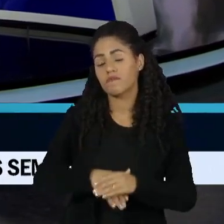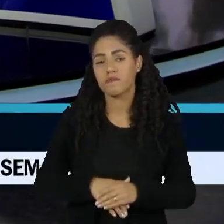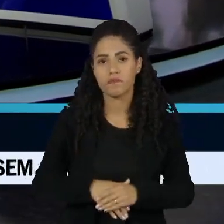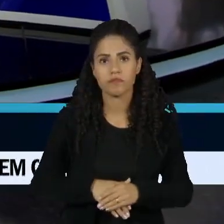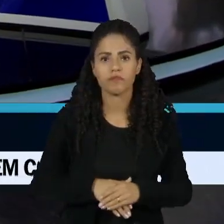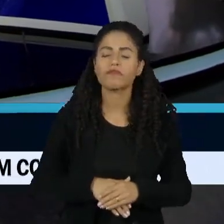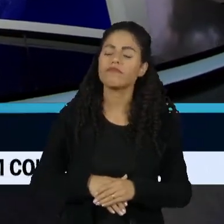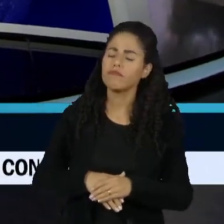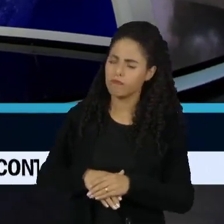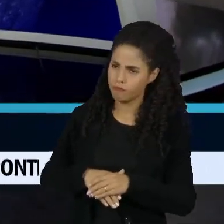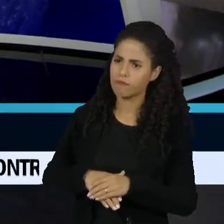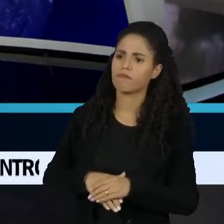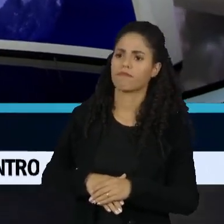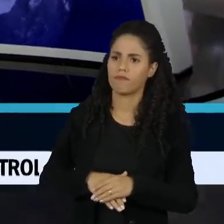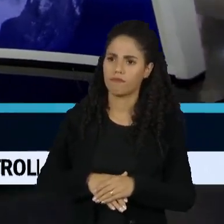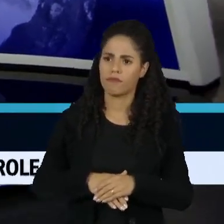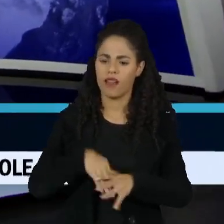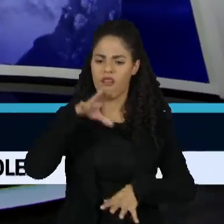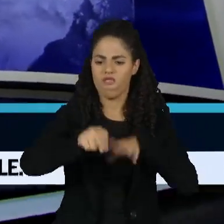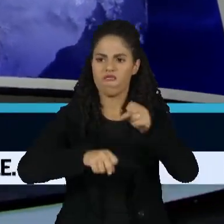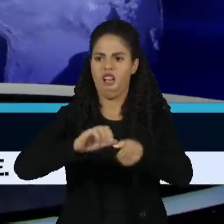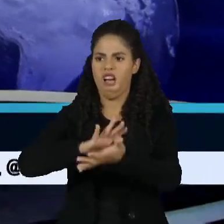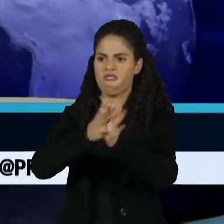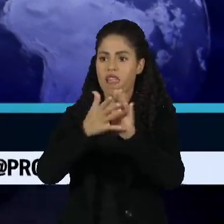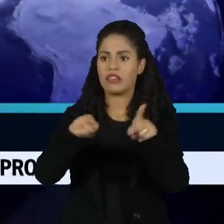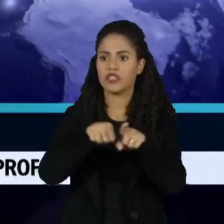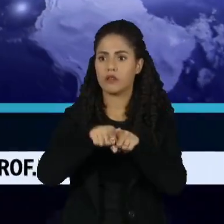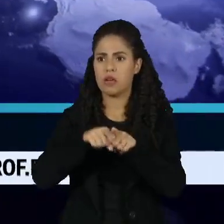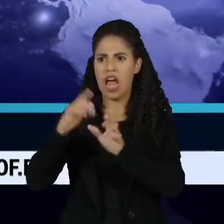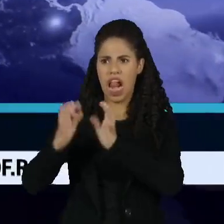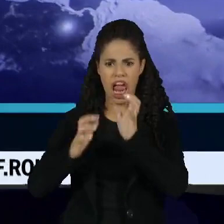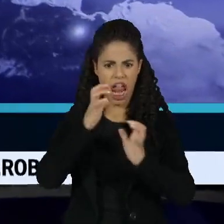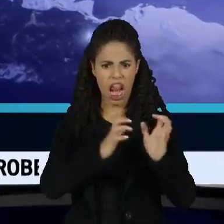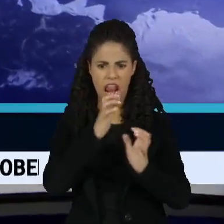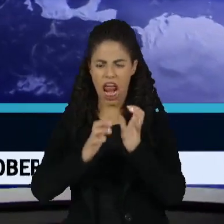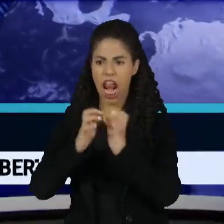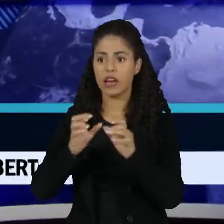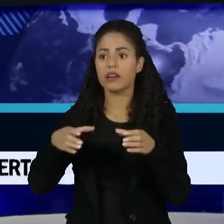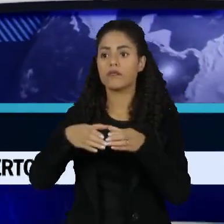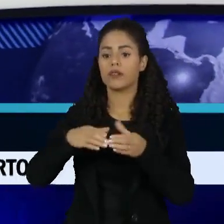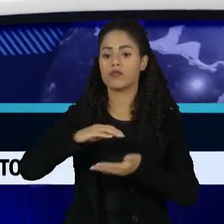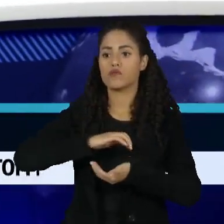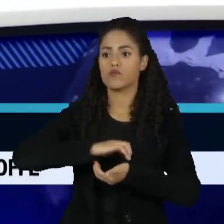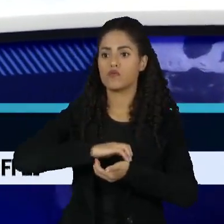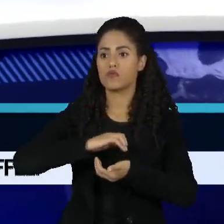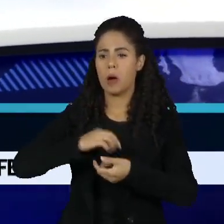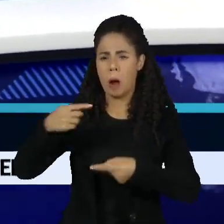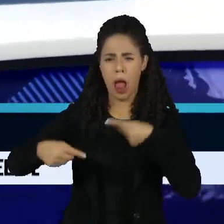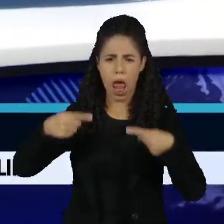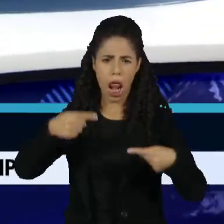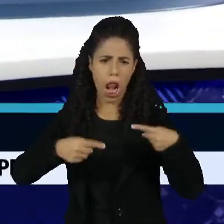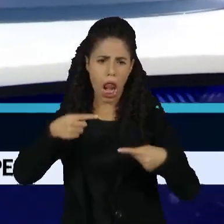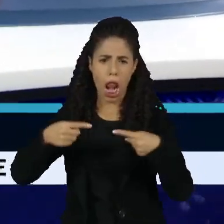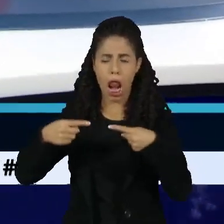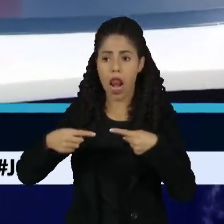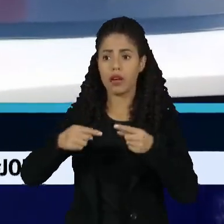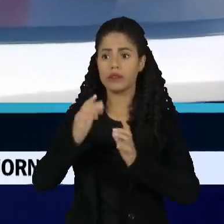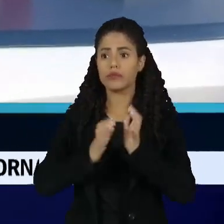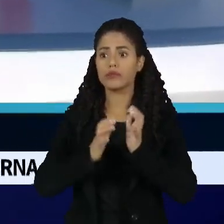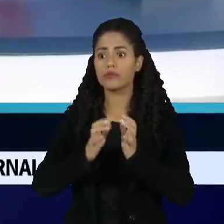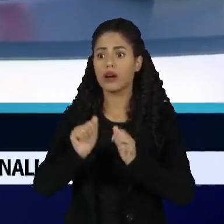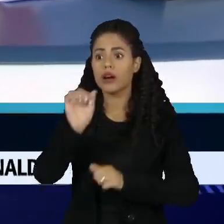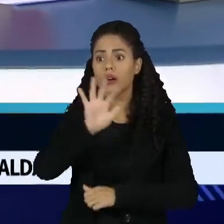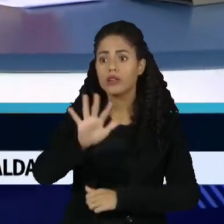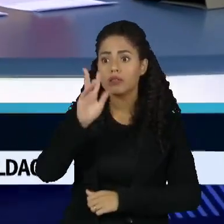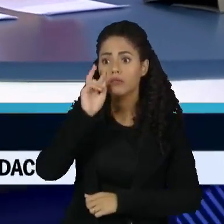Professor, esses ataques e bate-bocas que nós vimos hoje entre os integrantes da corte provocam algum impacto na imagem que a